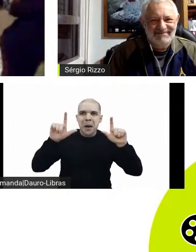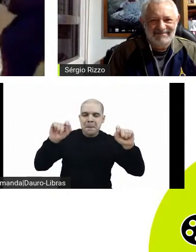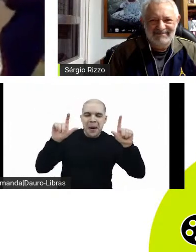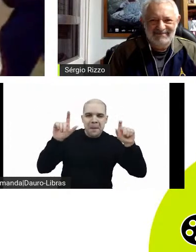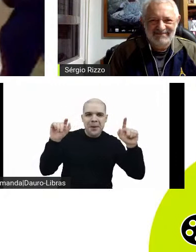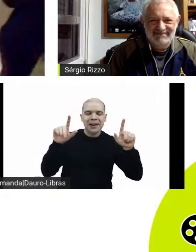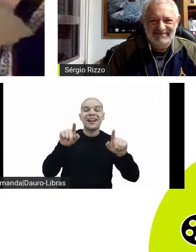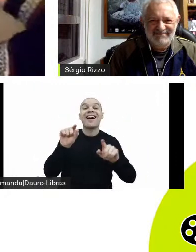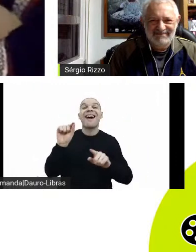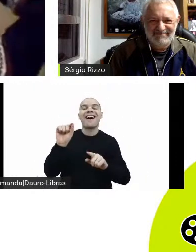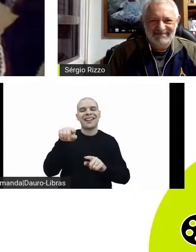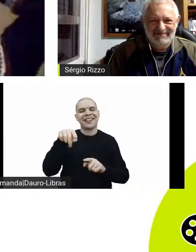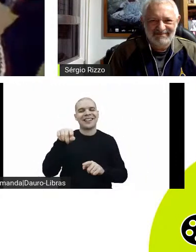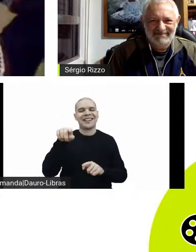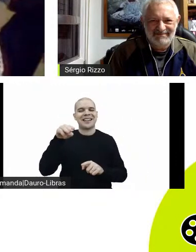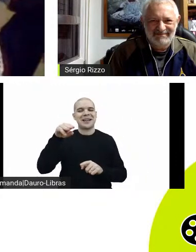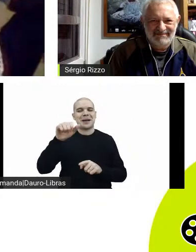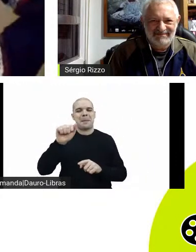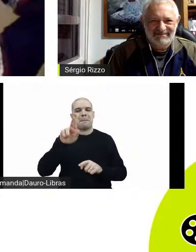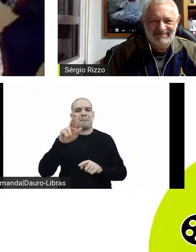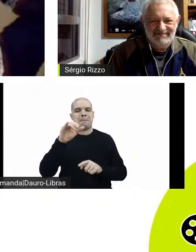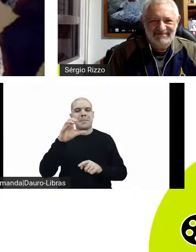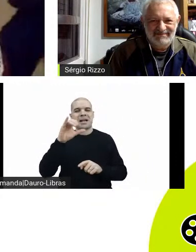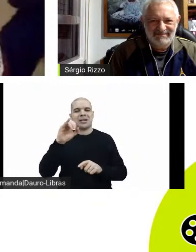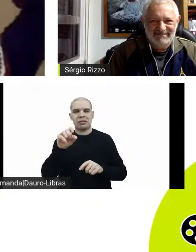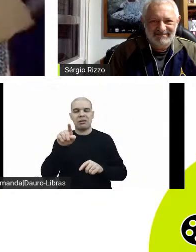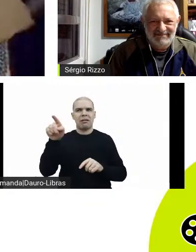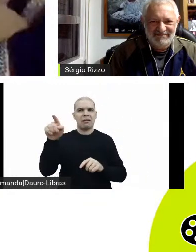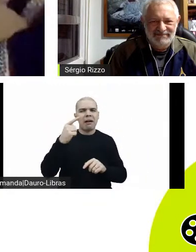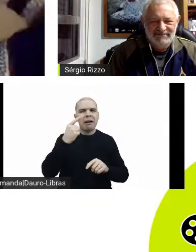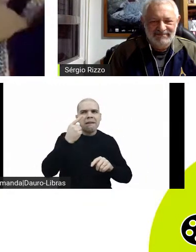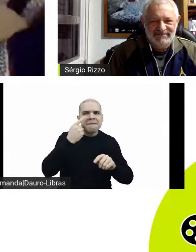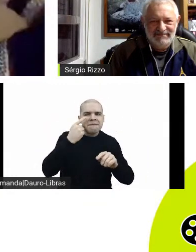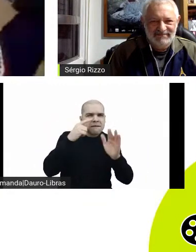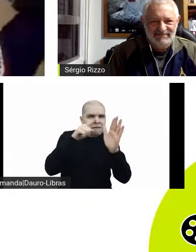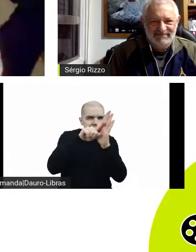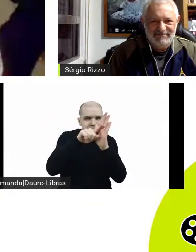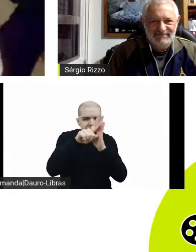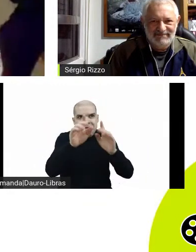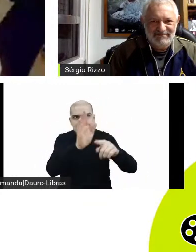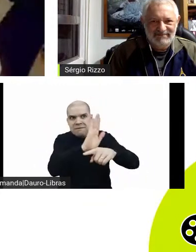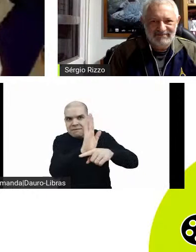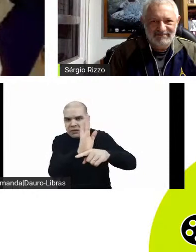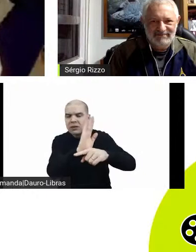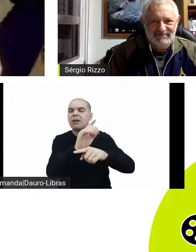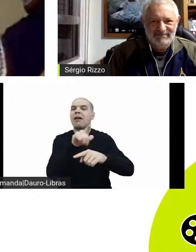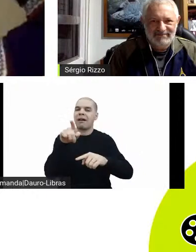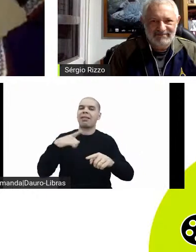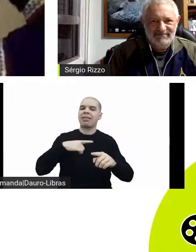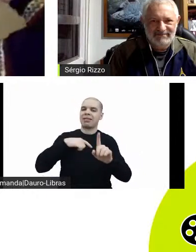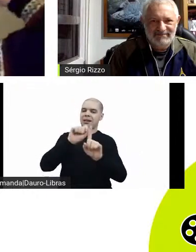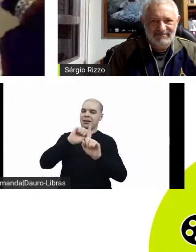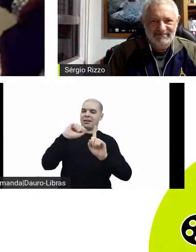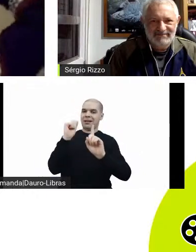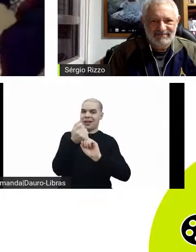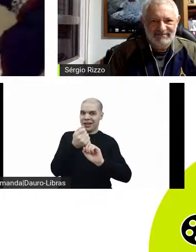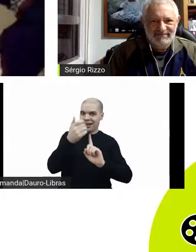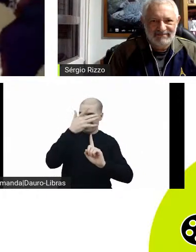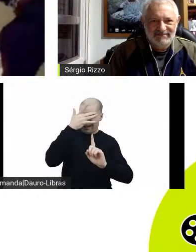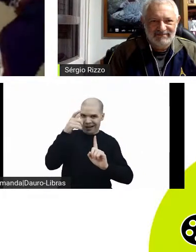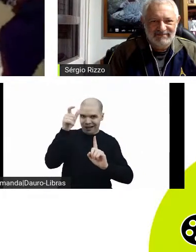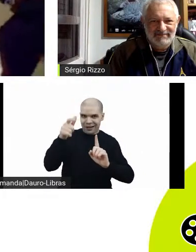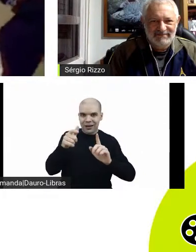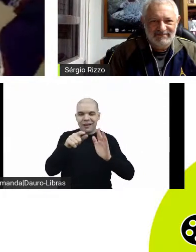Márcio. Ele é crítico de cinema, afiliado à Associação Brasileira de Críticos de Cinema, a Online Filme Critics